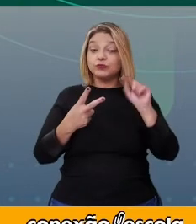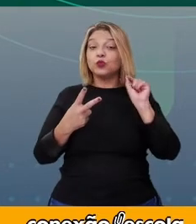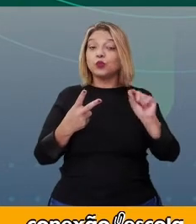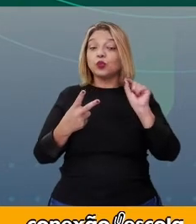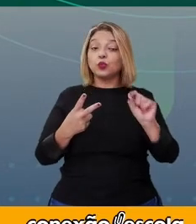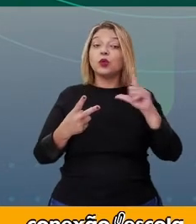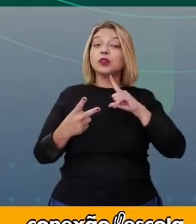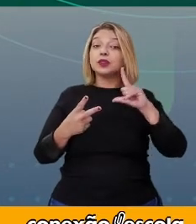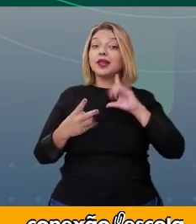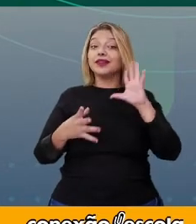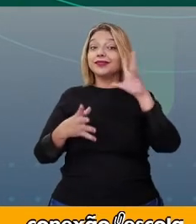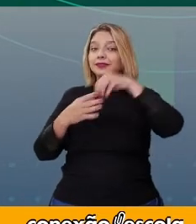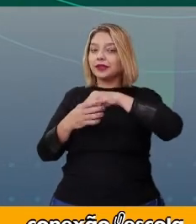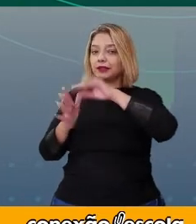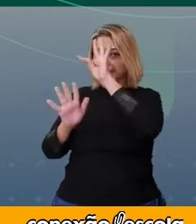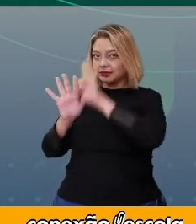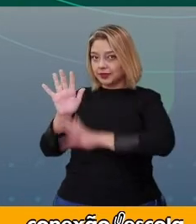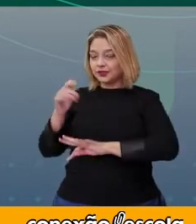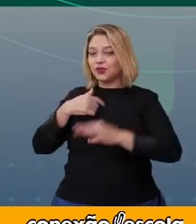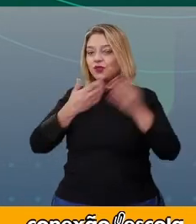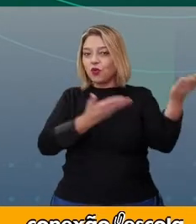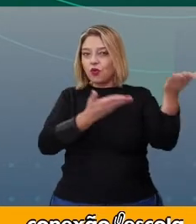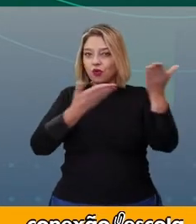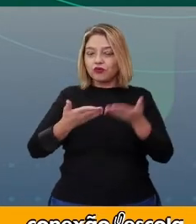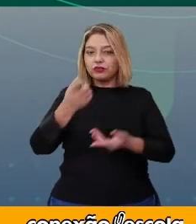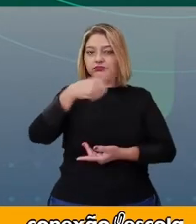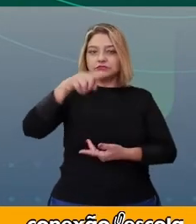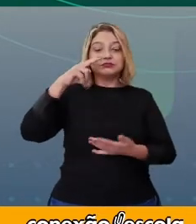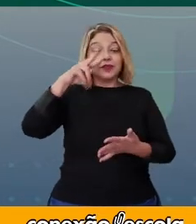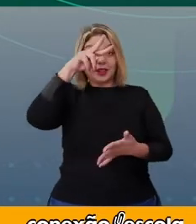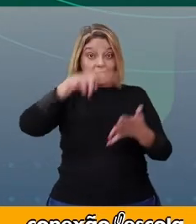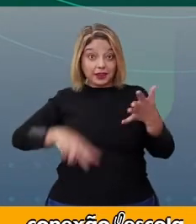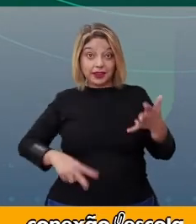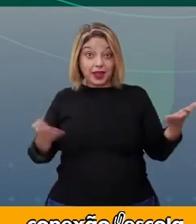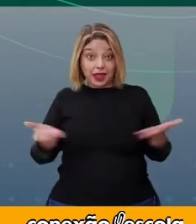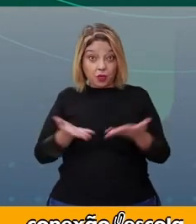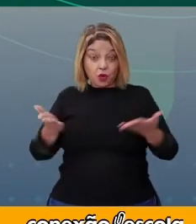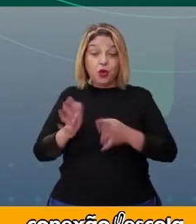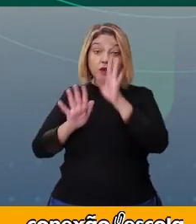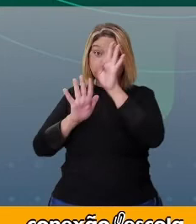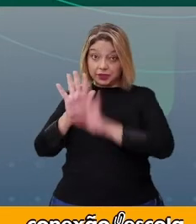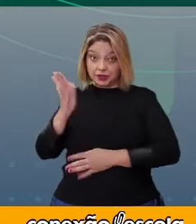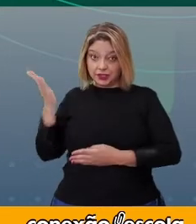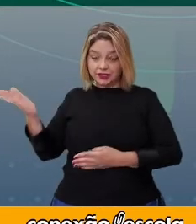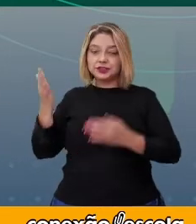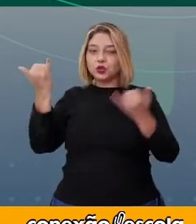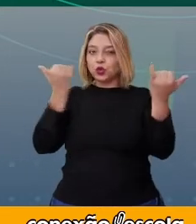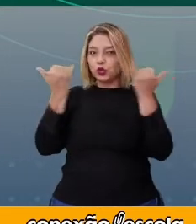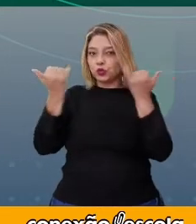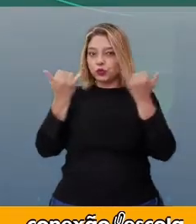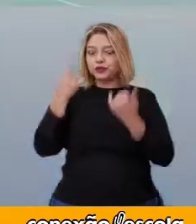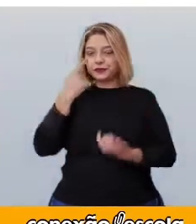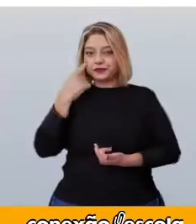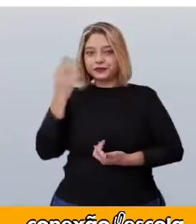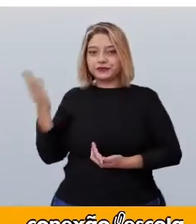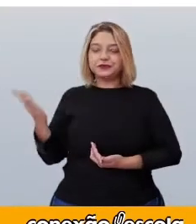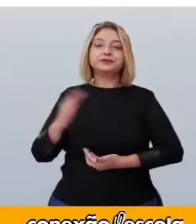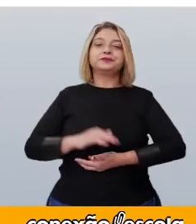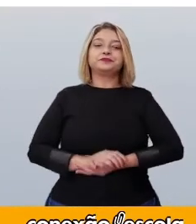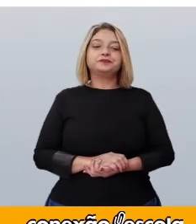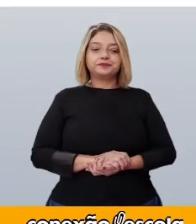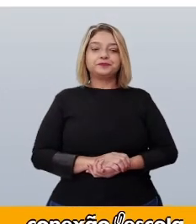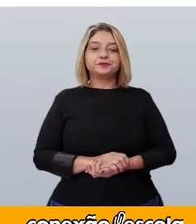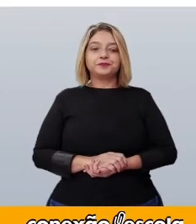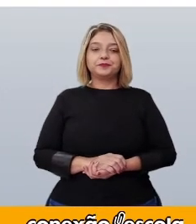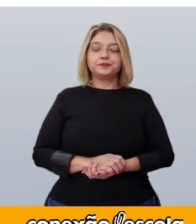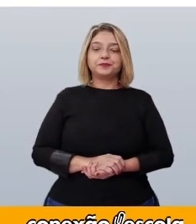de um texto. Então, vou te convidar a ler comigo essa notícia. Vamos aí à leitura.